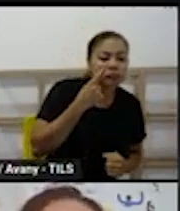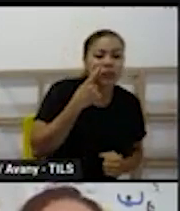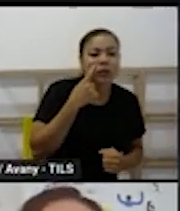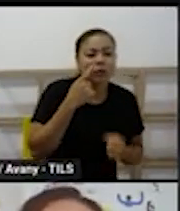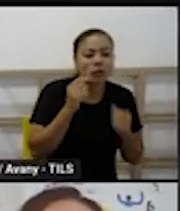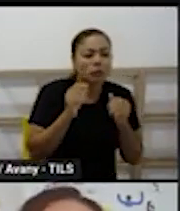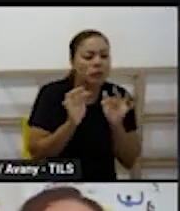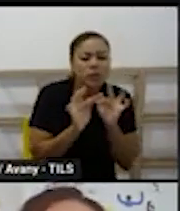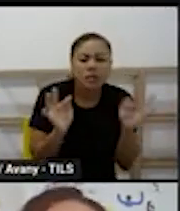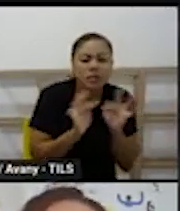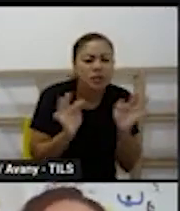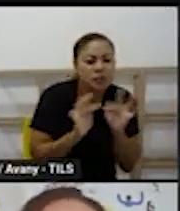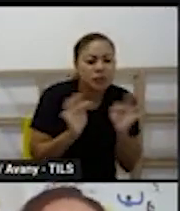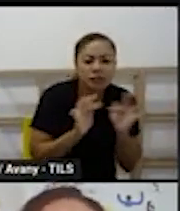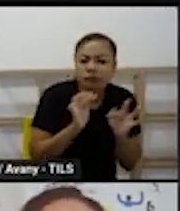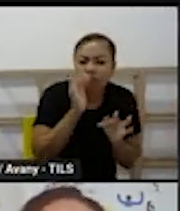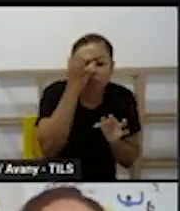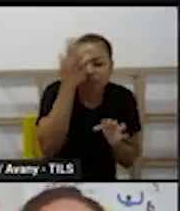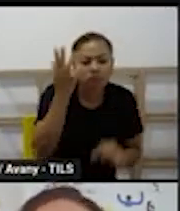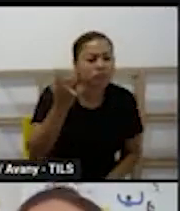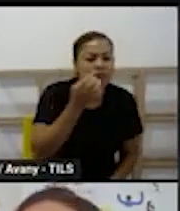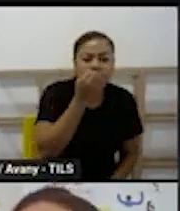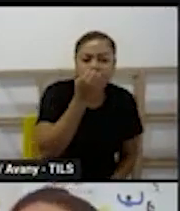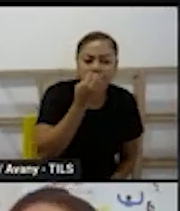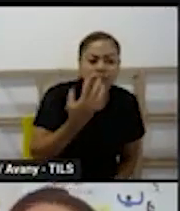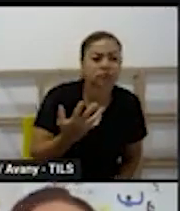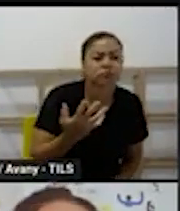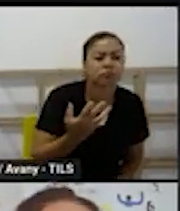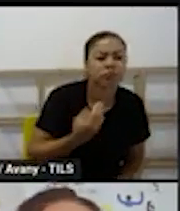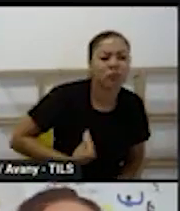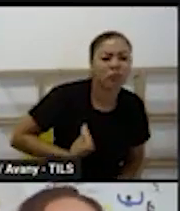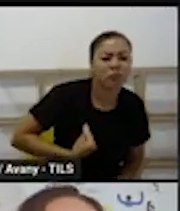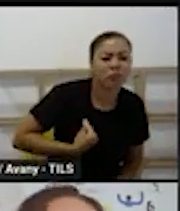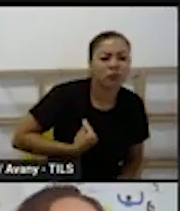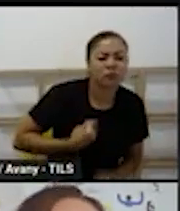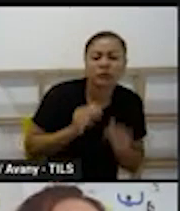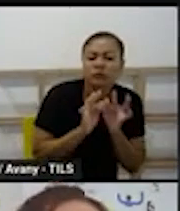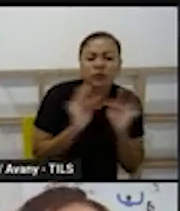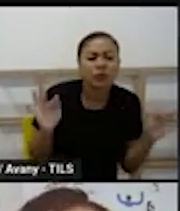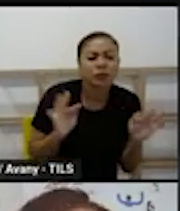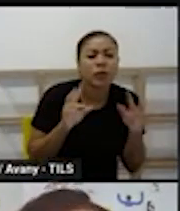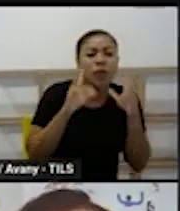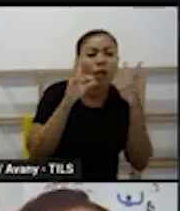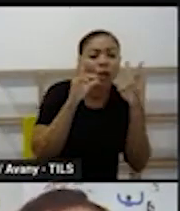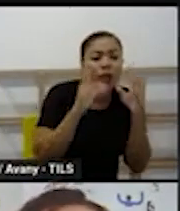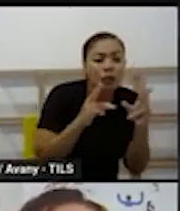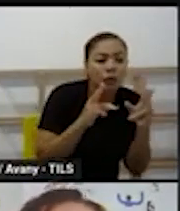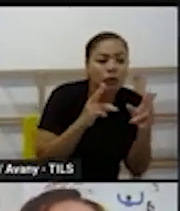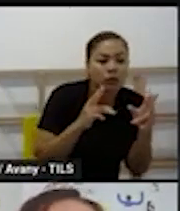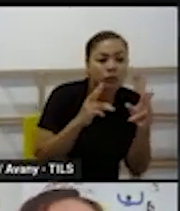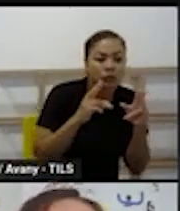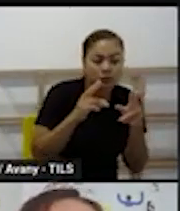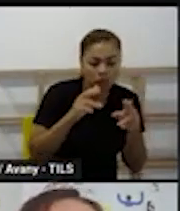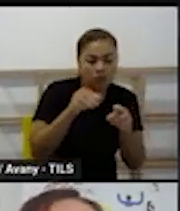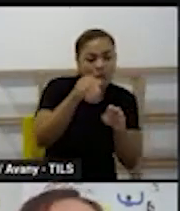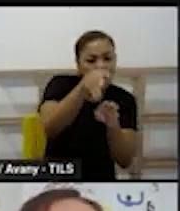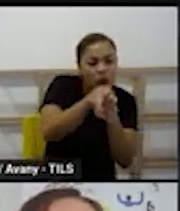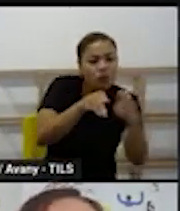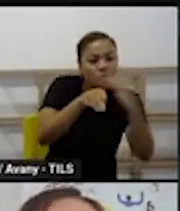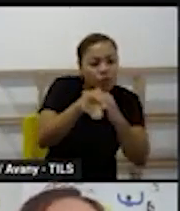2 pensar nessa atividade permanente o que é isso envolver vida prática amarrar o cadastro é